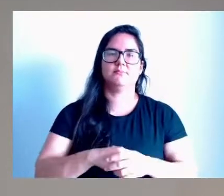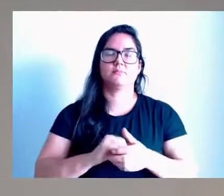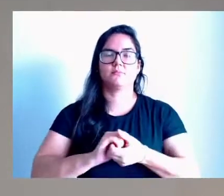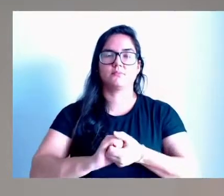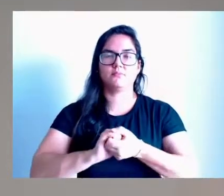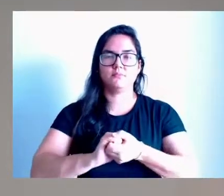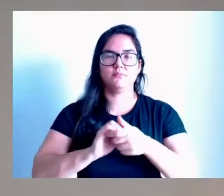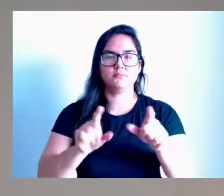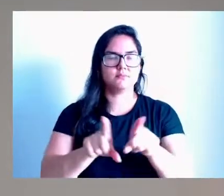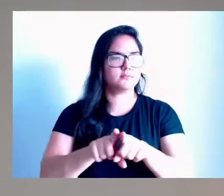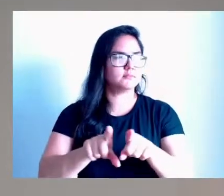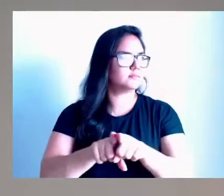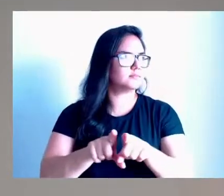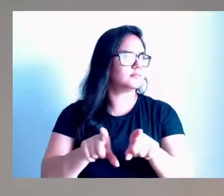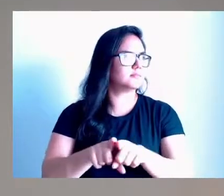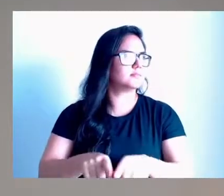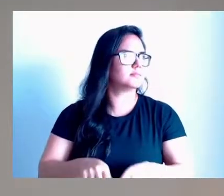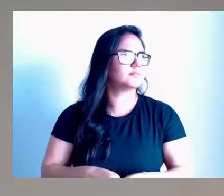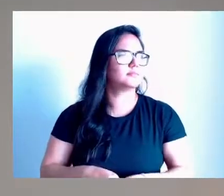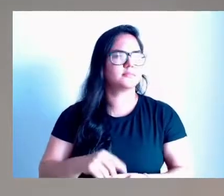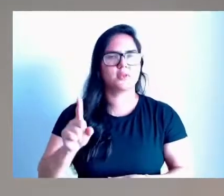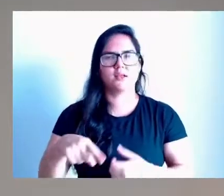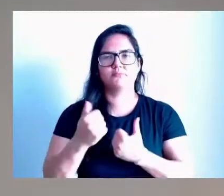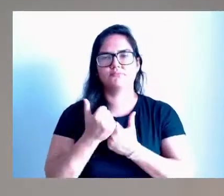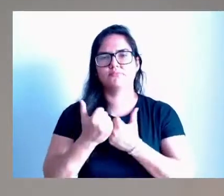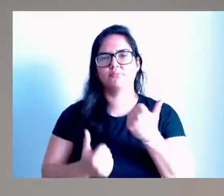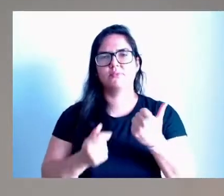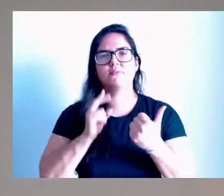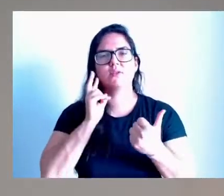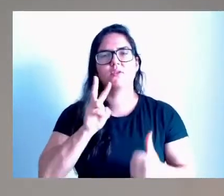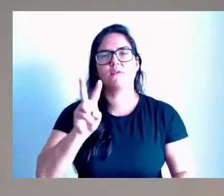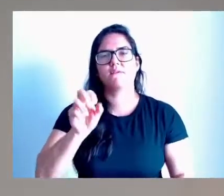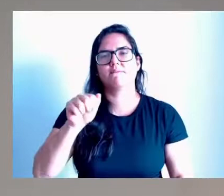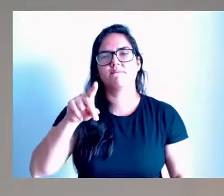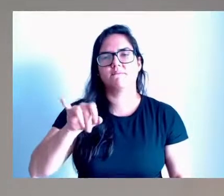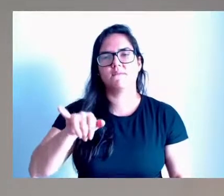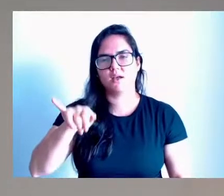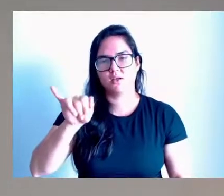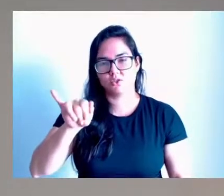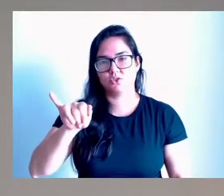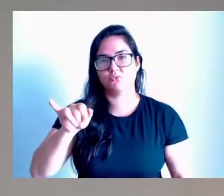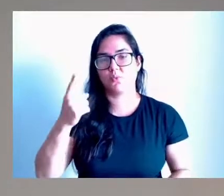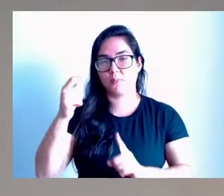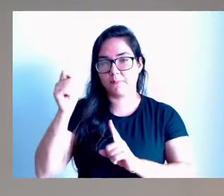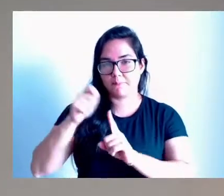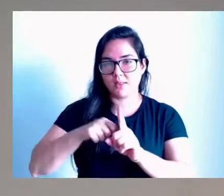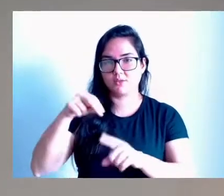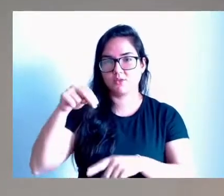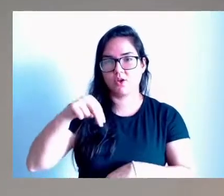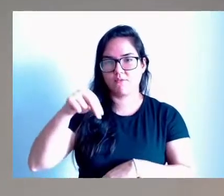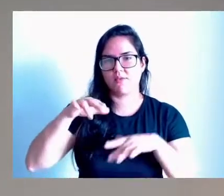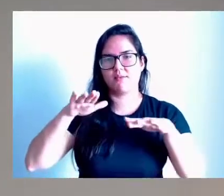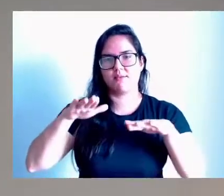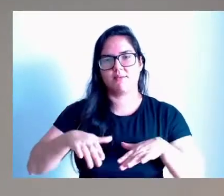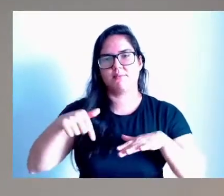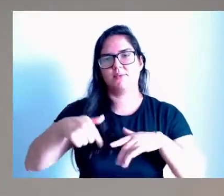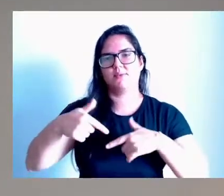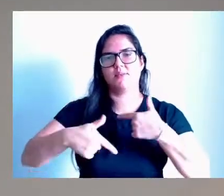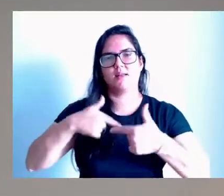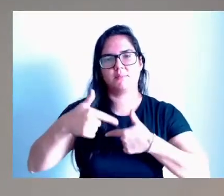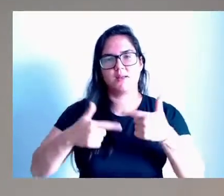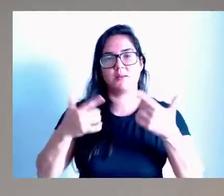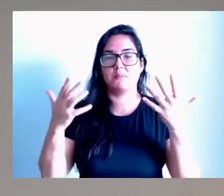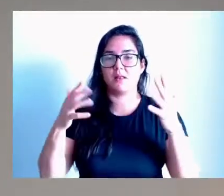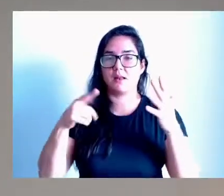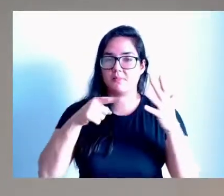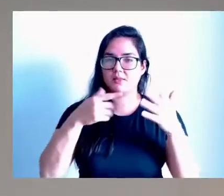ao meu suplente, o vereador, o Vandi, que passou esse mês aqui, de novembro, nessa casa. Parabenizar pela forma e a conduta que